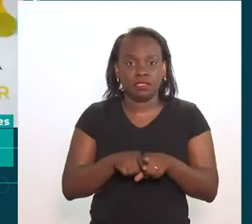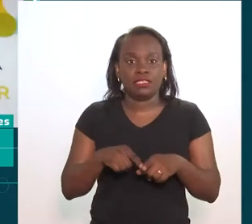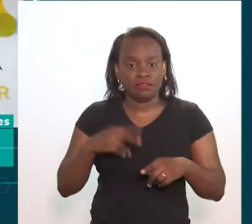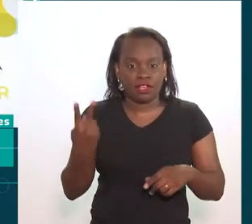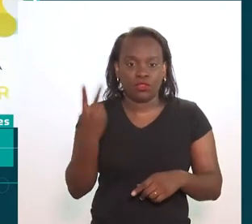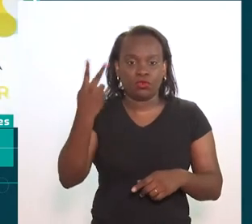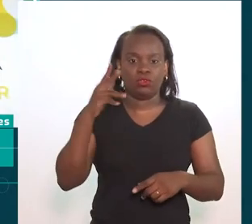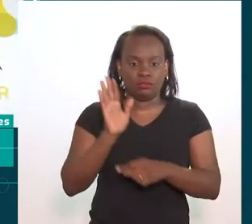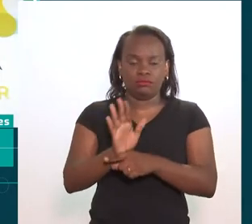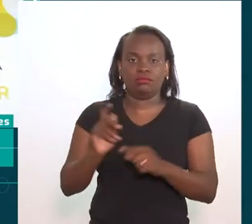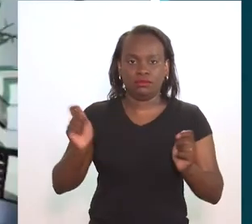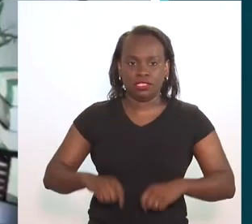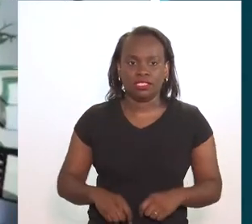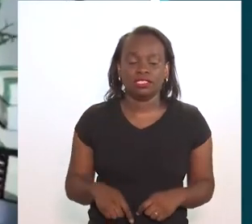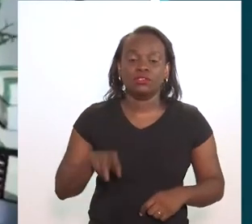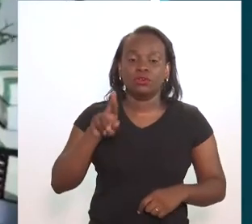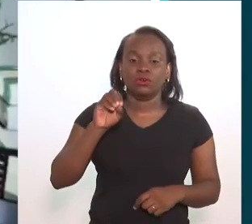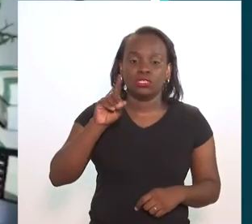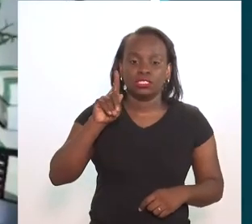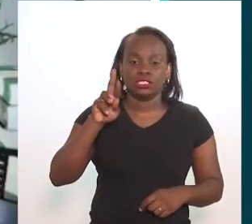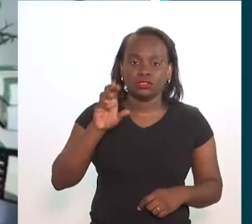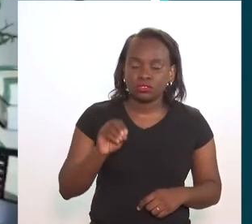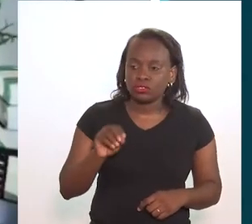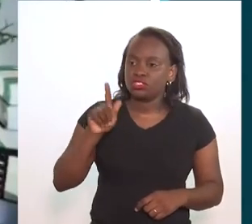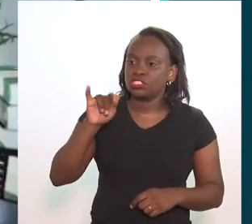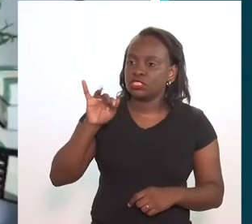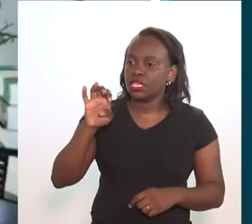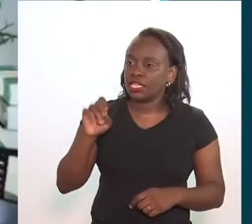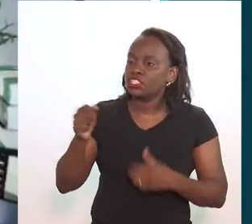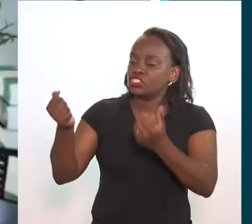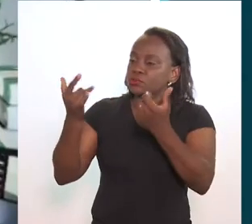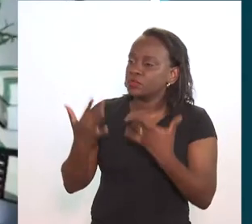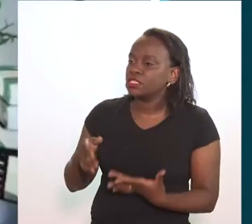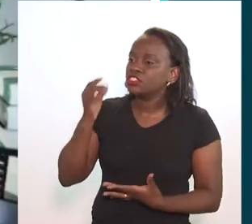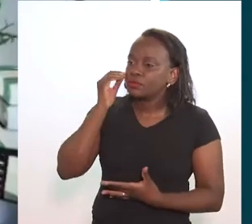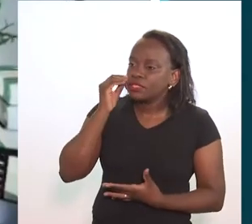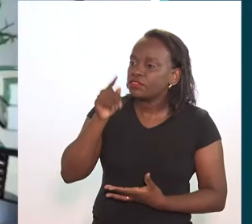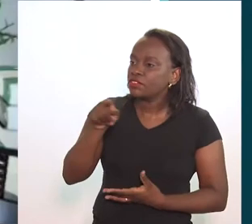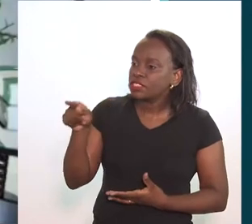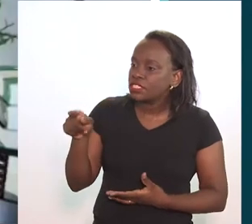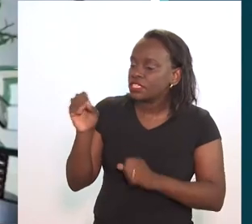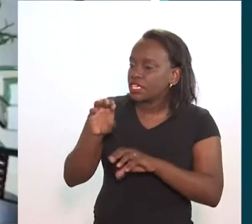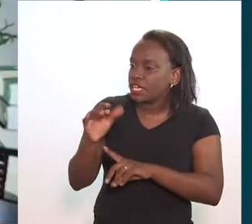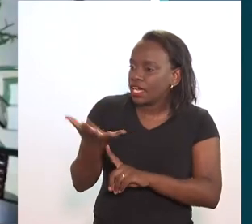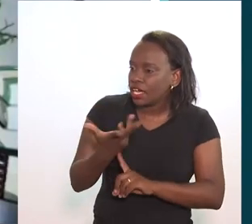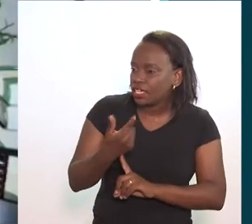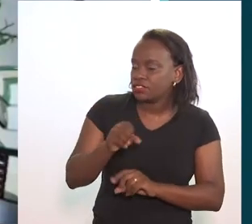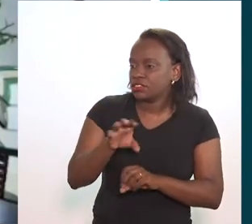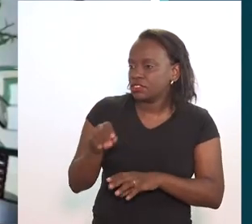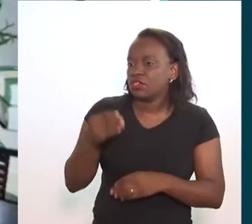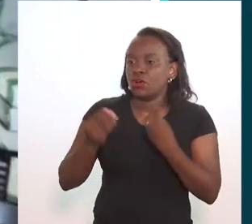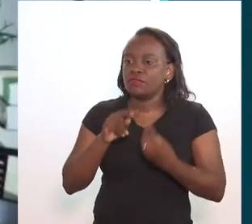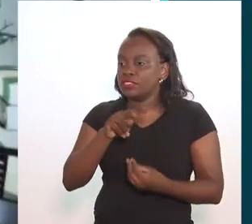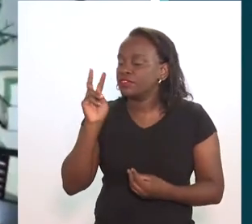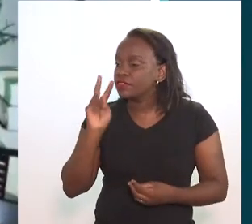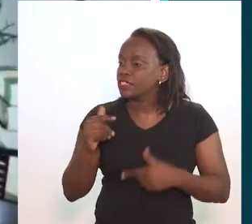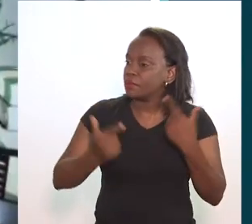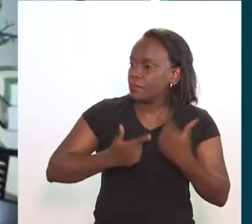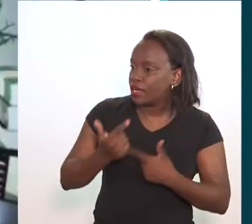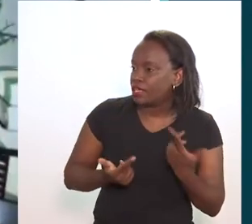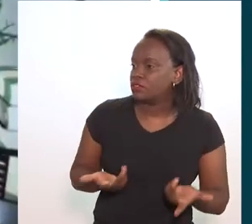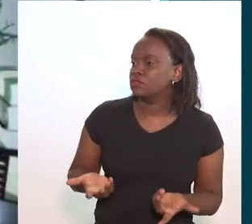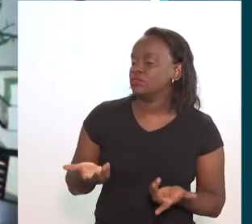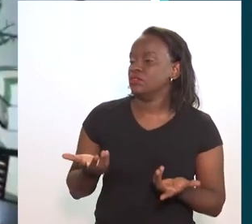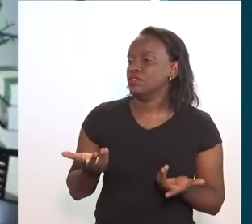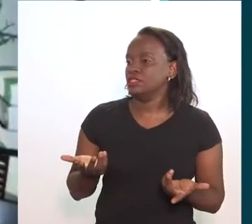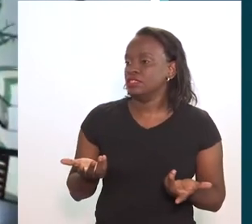-educadores, artistas, pessoas que trabalham com isso, precisam e devem ser valorizados, né? Rodrigo Gisele, conta para a gente a experiência de